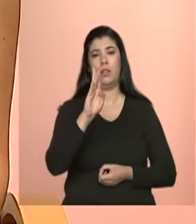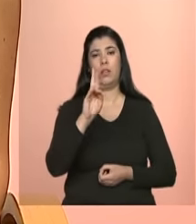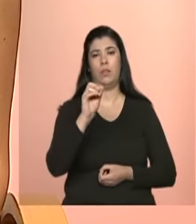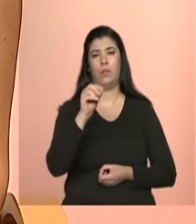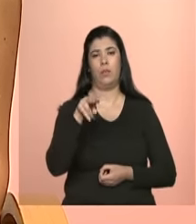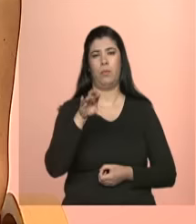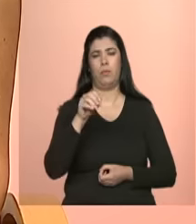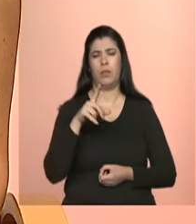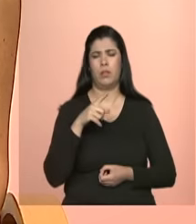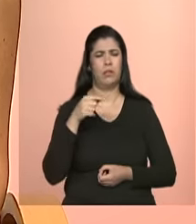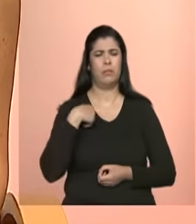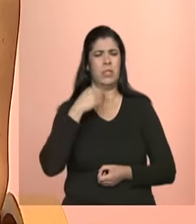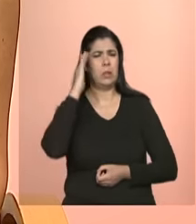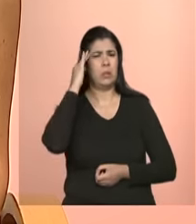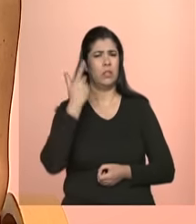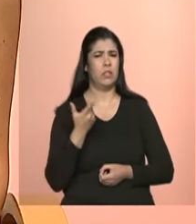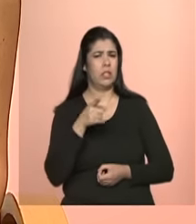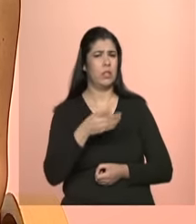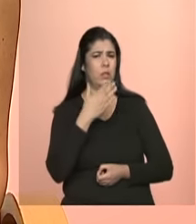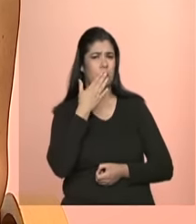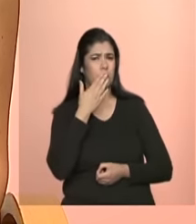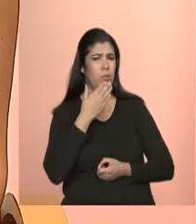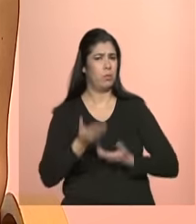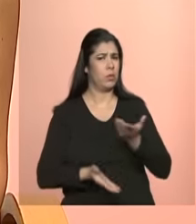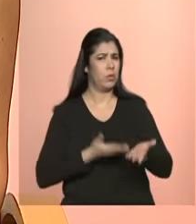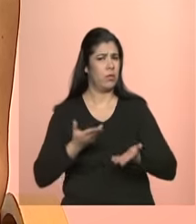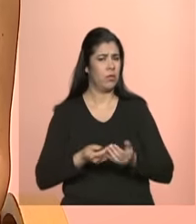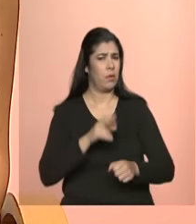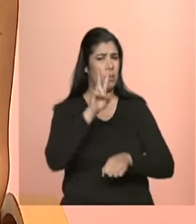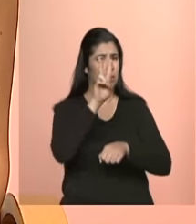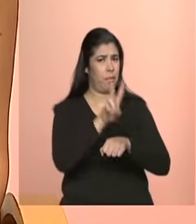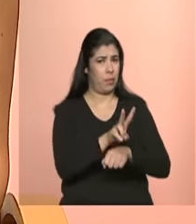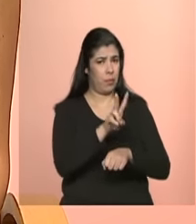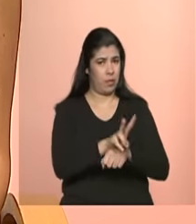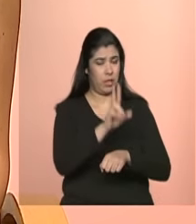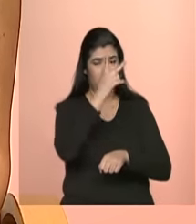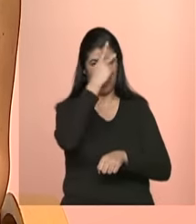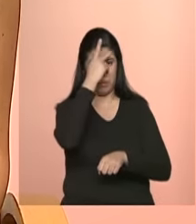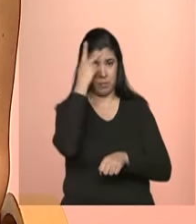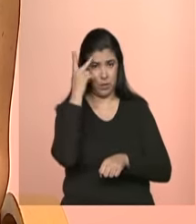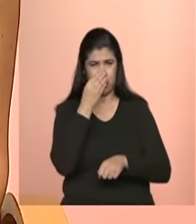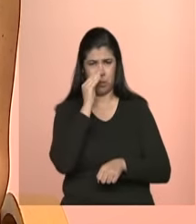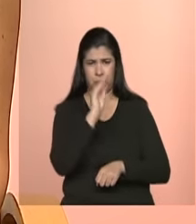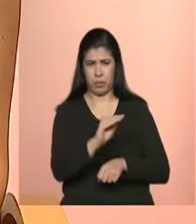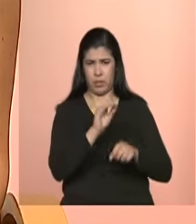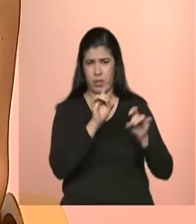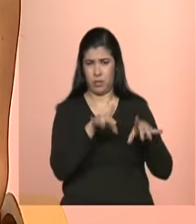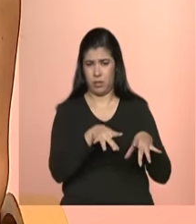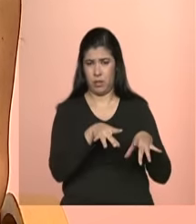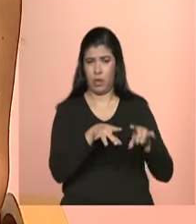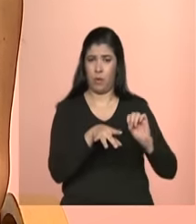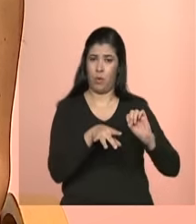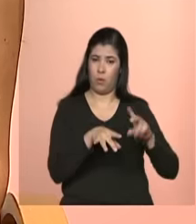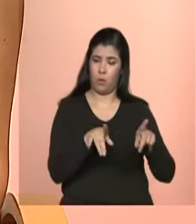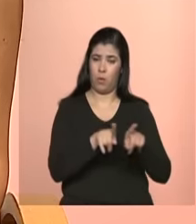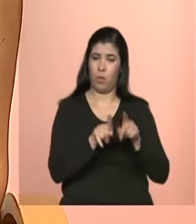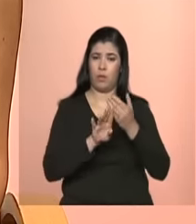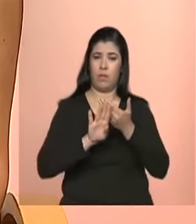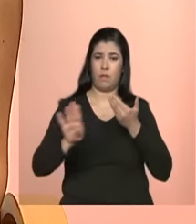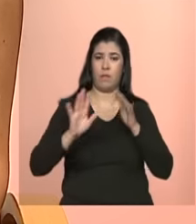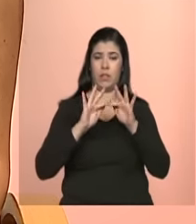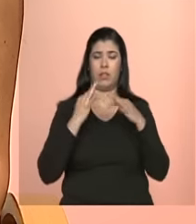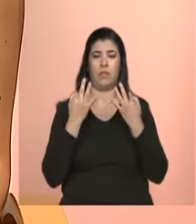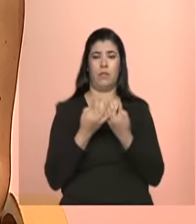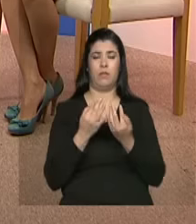serviços ofertados eles protegem pessoas em abandono ou temporariamente afastadas do convívio familiar